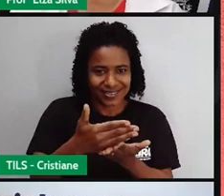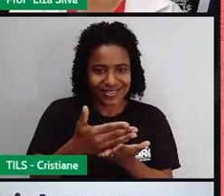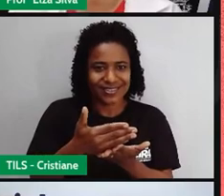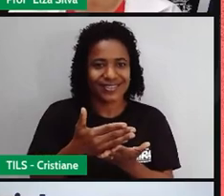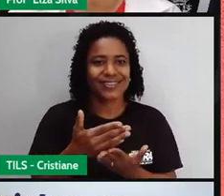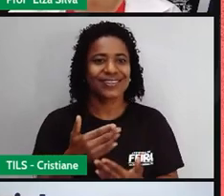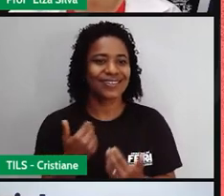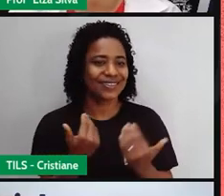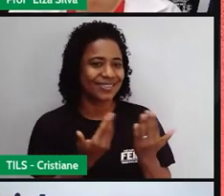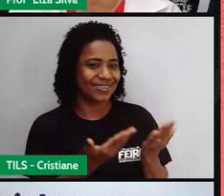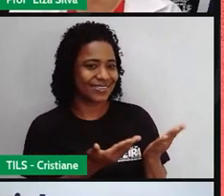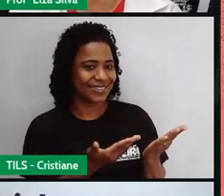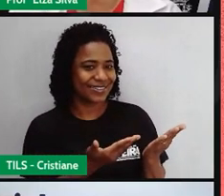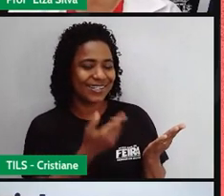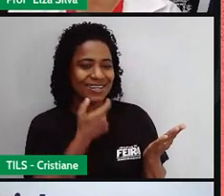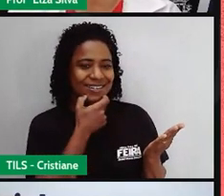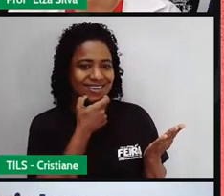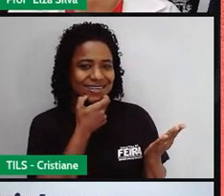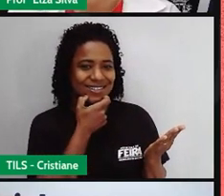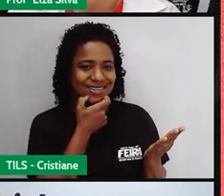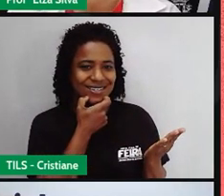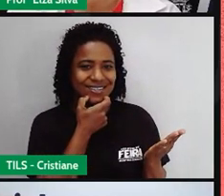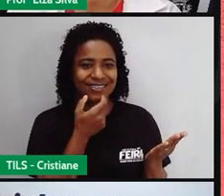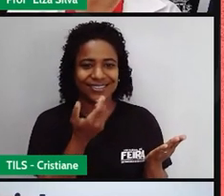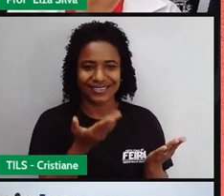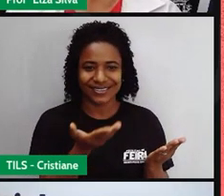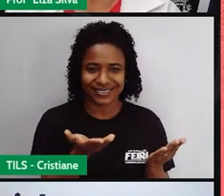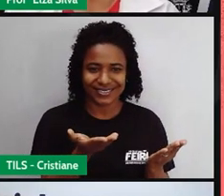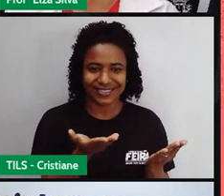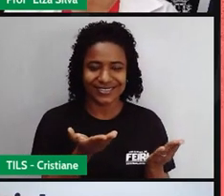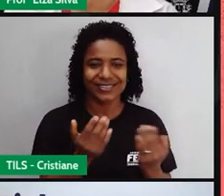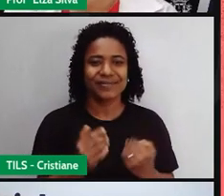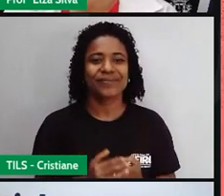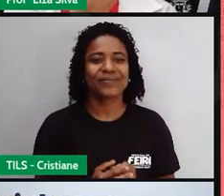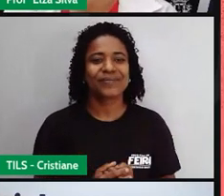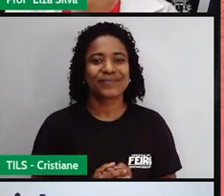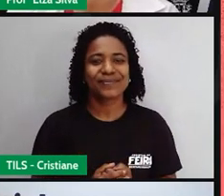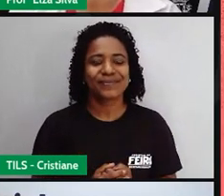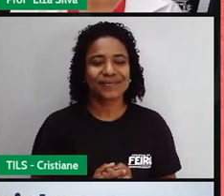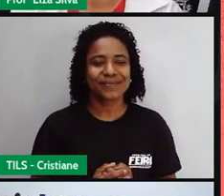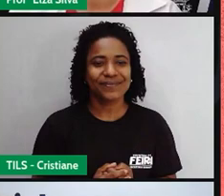ou, para sentir o que vocês acessarem e ser seu.